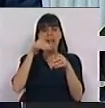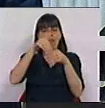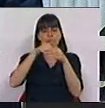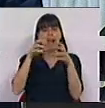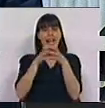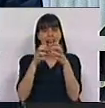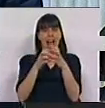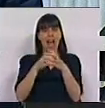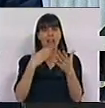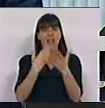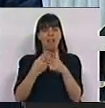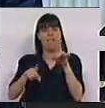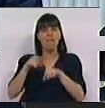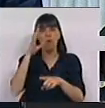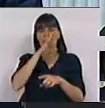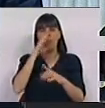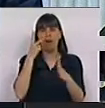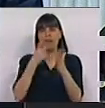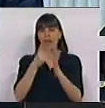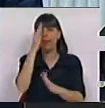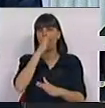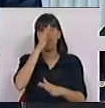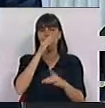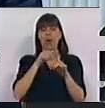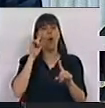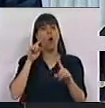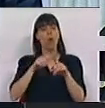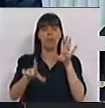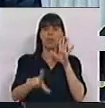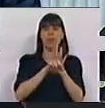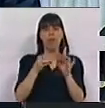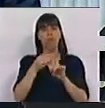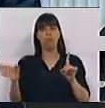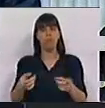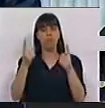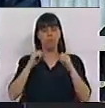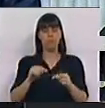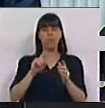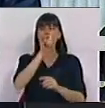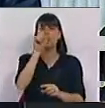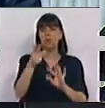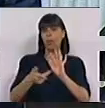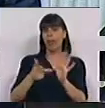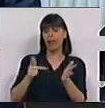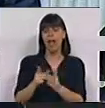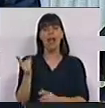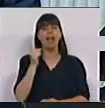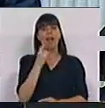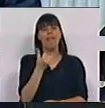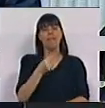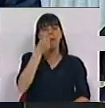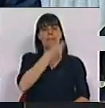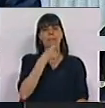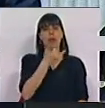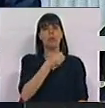embalagens estimulam a fuga à visualização e ao objetivo da lei. Uma questão técnica, relativa à data de 20 de maio